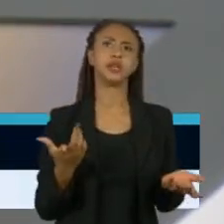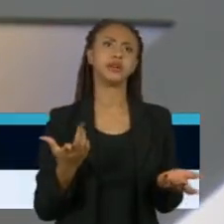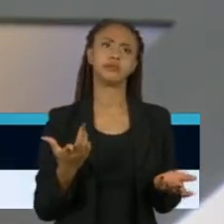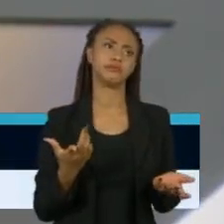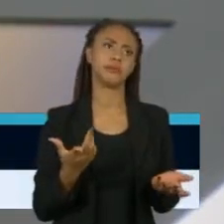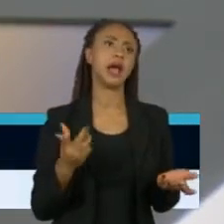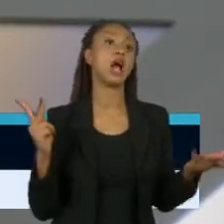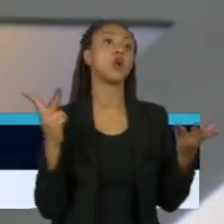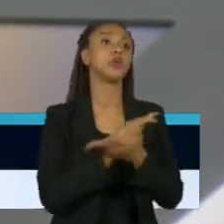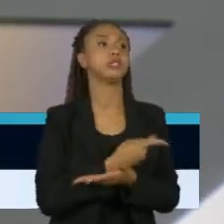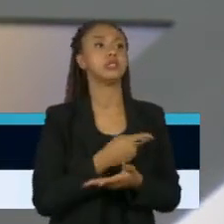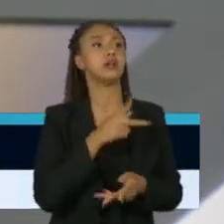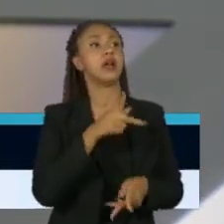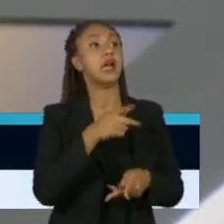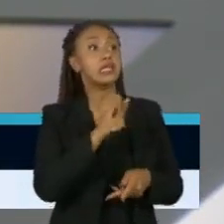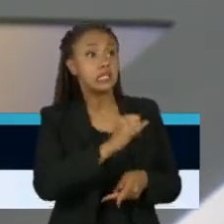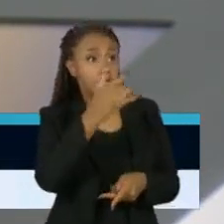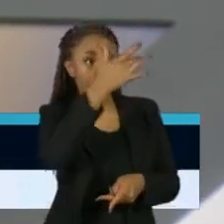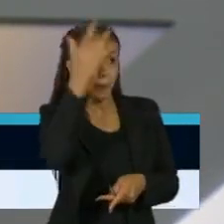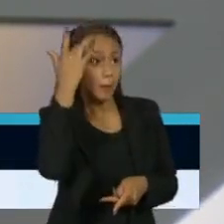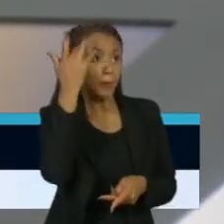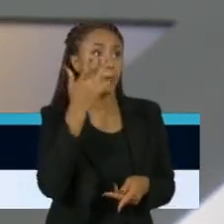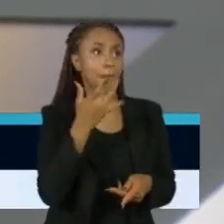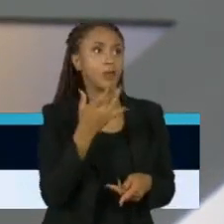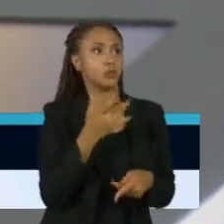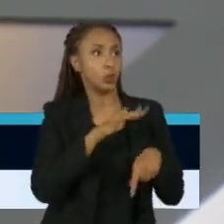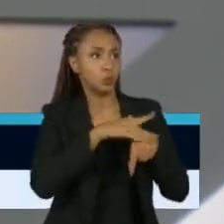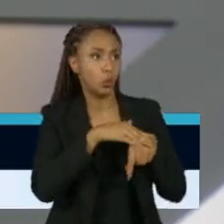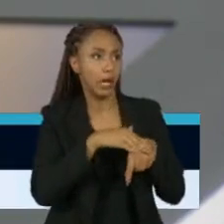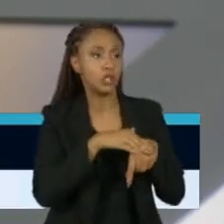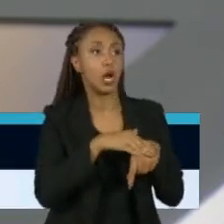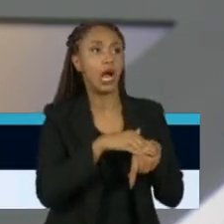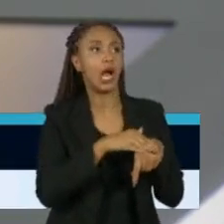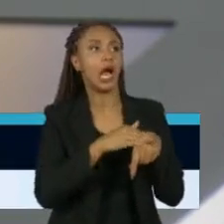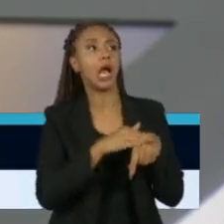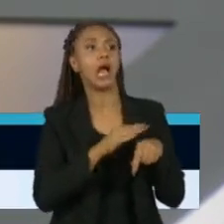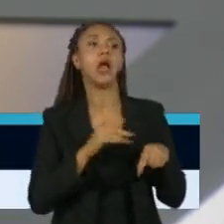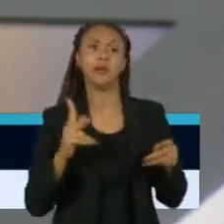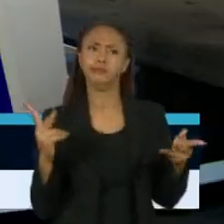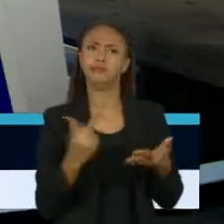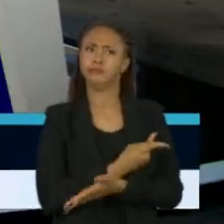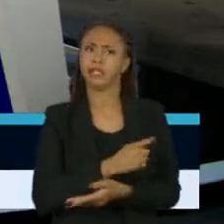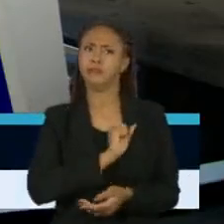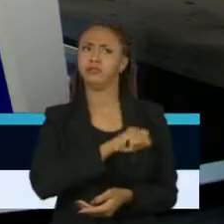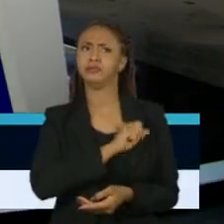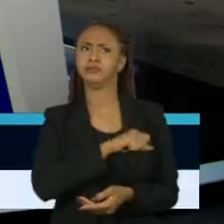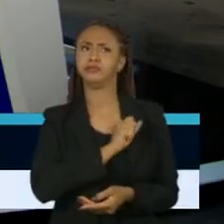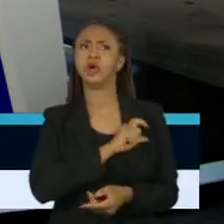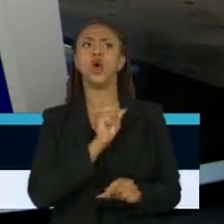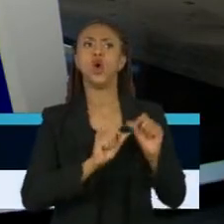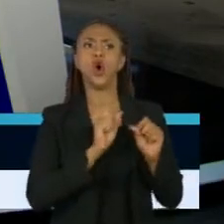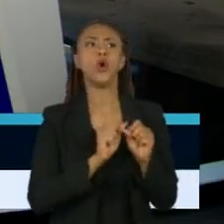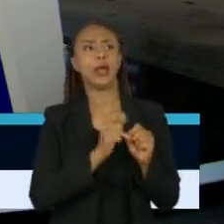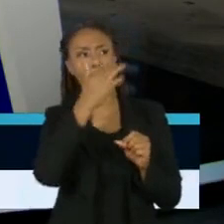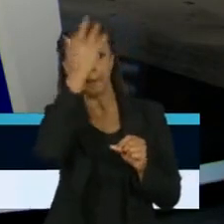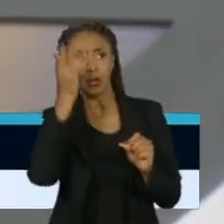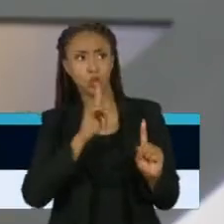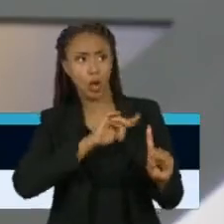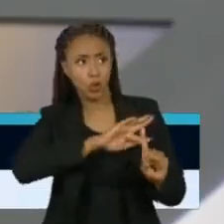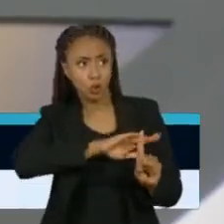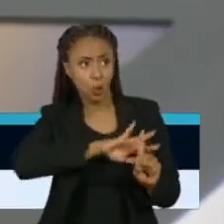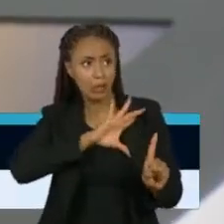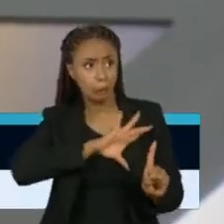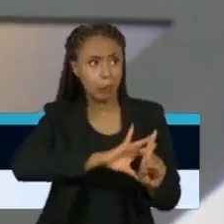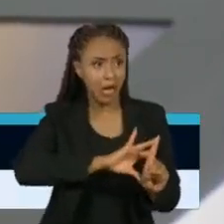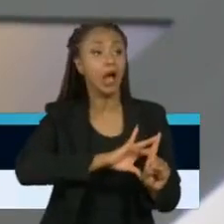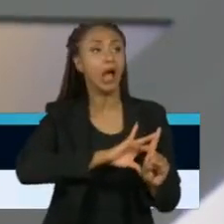para o resto da vida. Quer dizer, em nome, digamos, do sanitarismo, você cometeu algumas barbaridades ao longo da história. Mas agora também